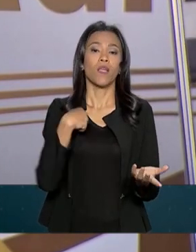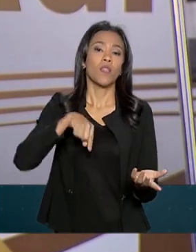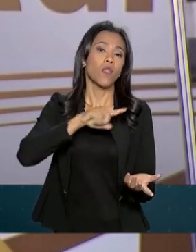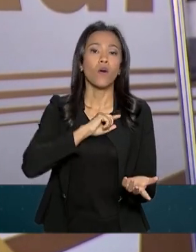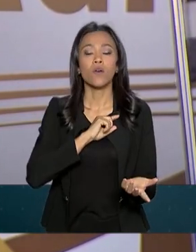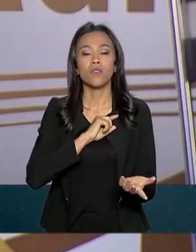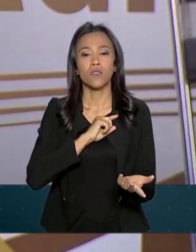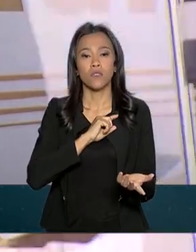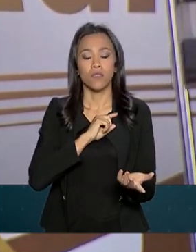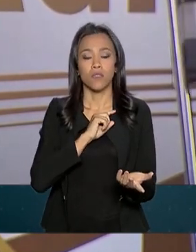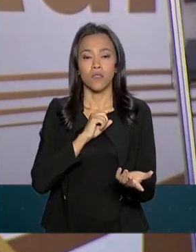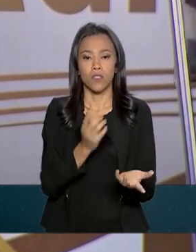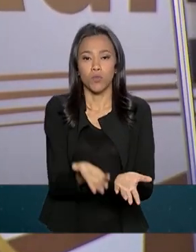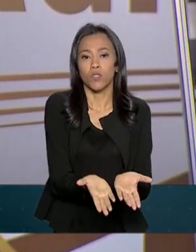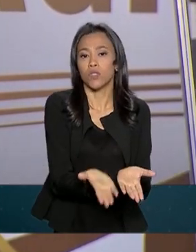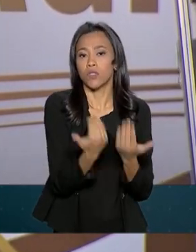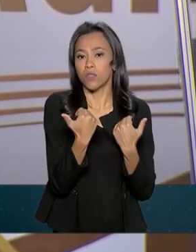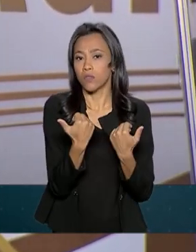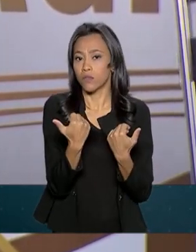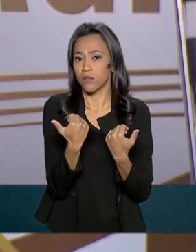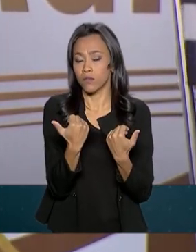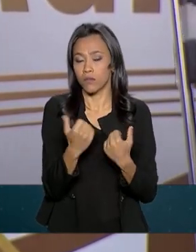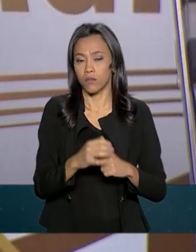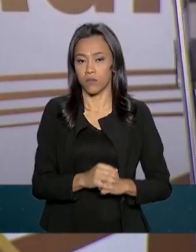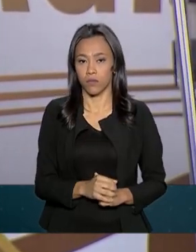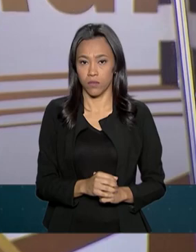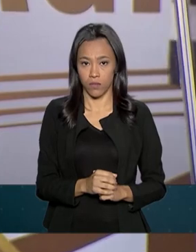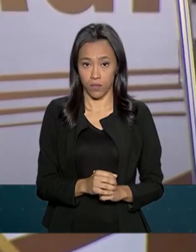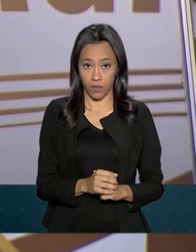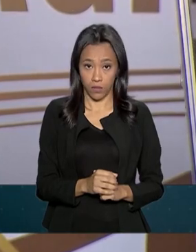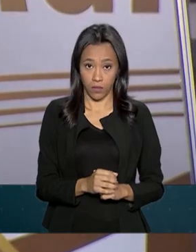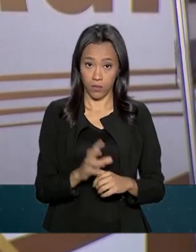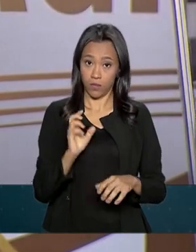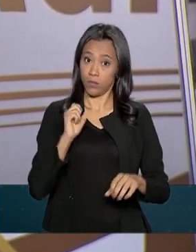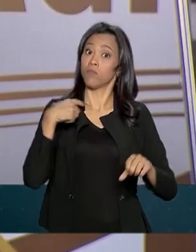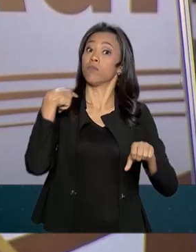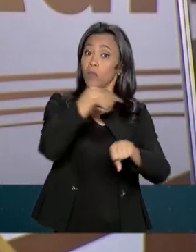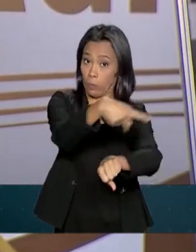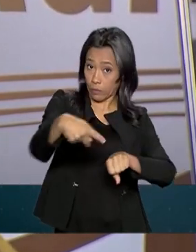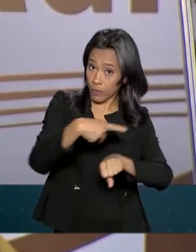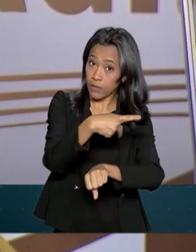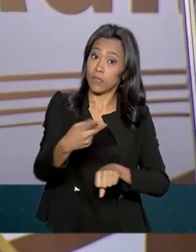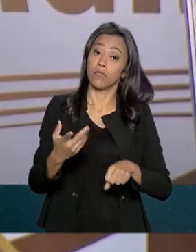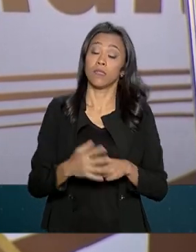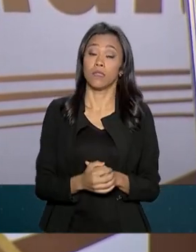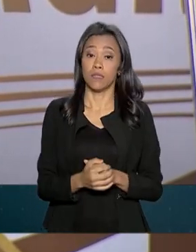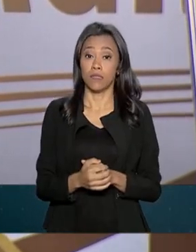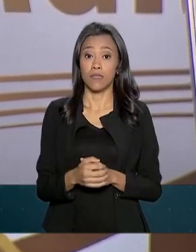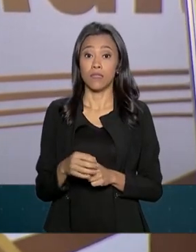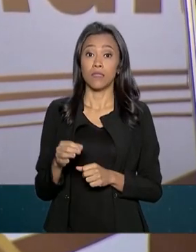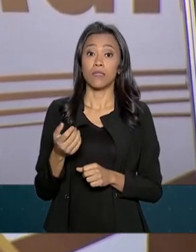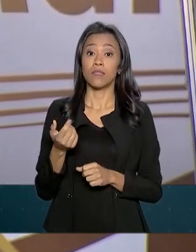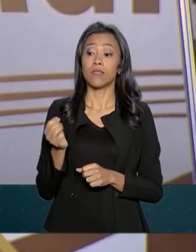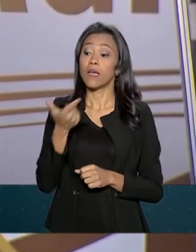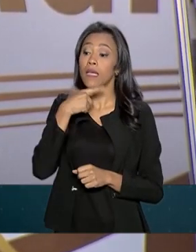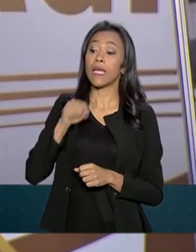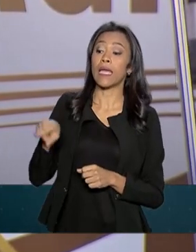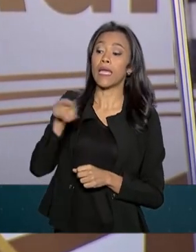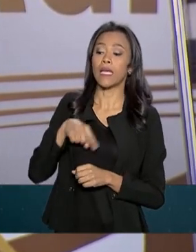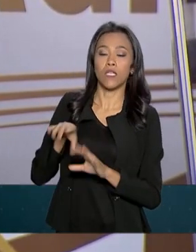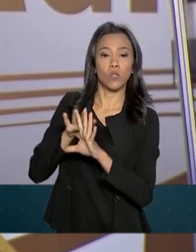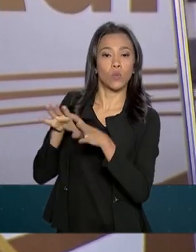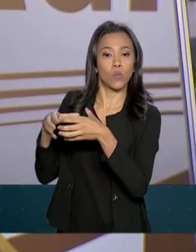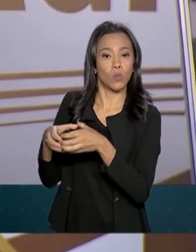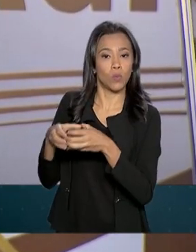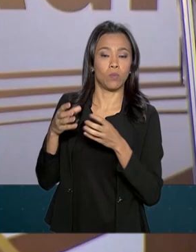do cangote daqueles que produzem, daqueles